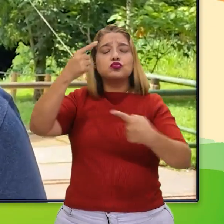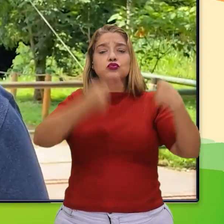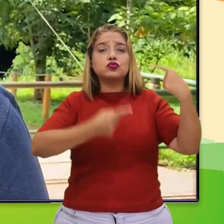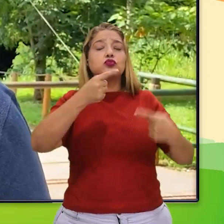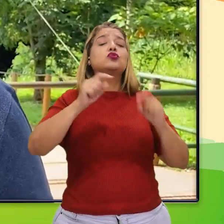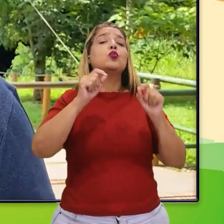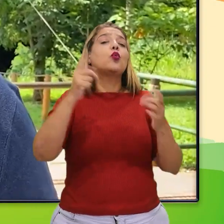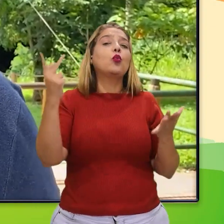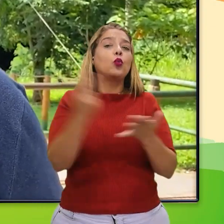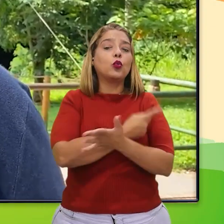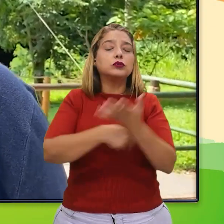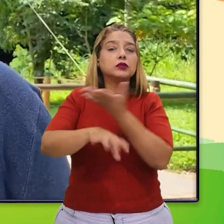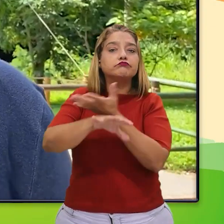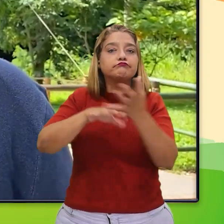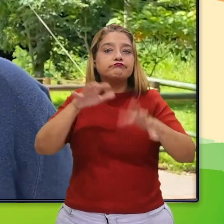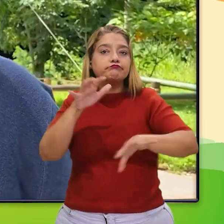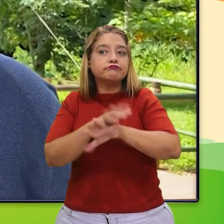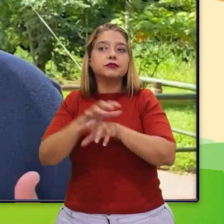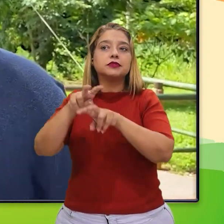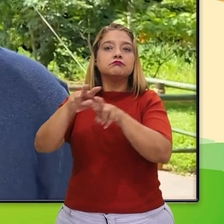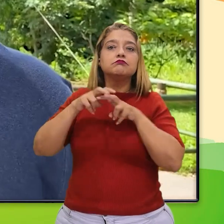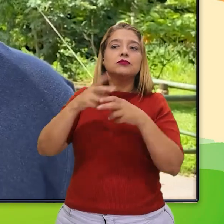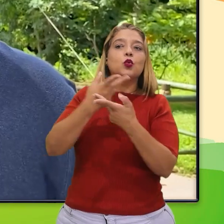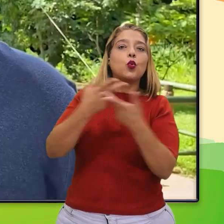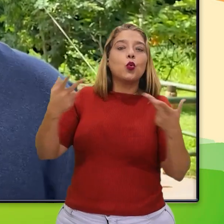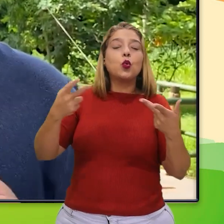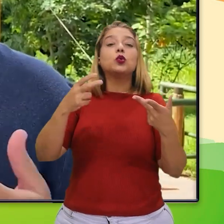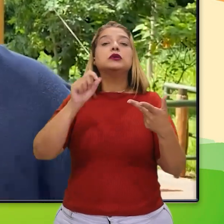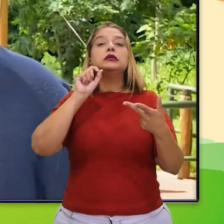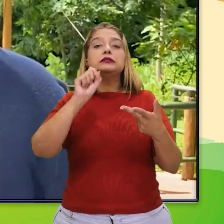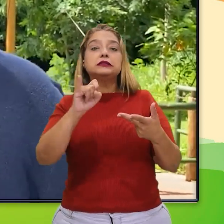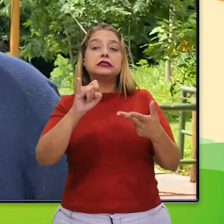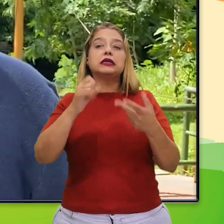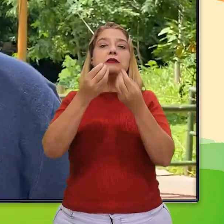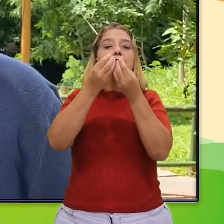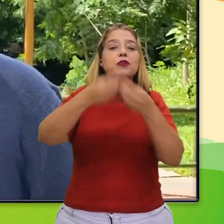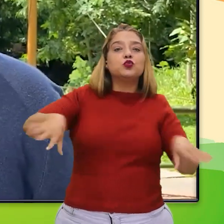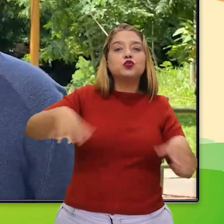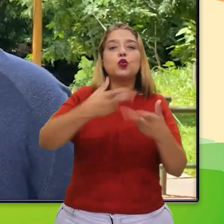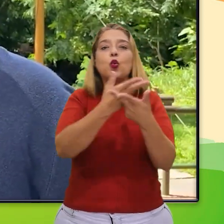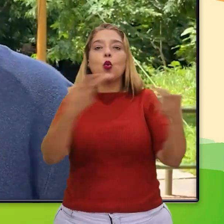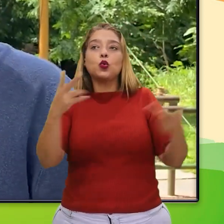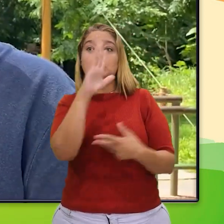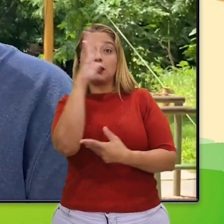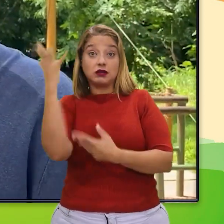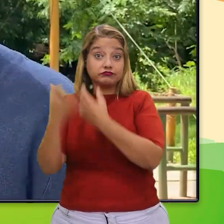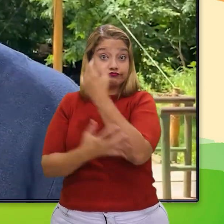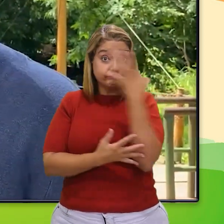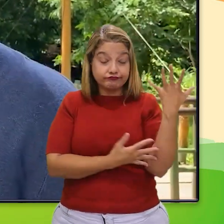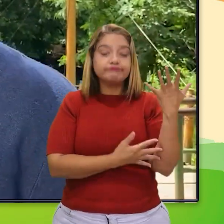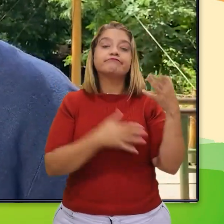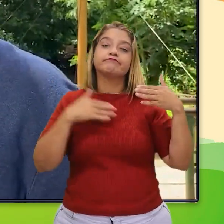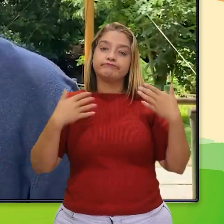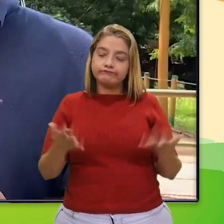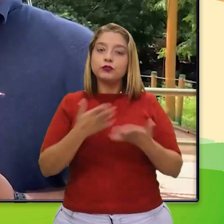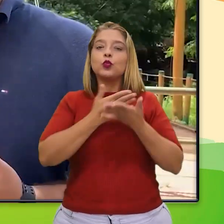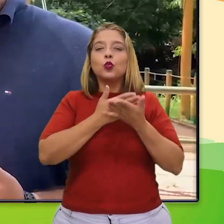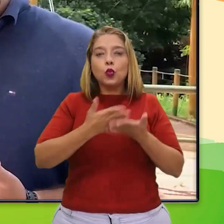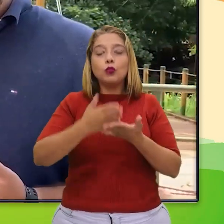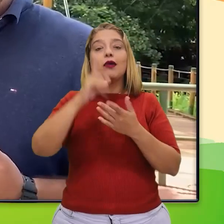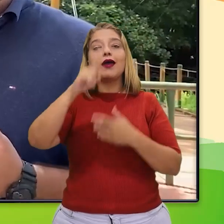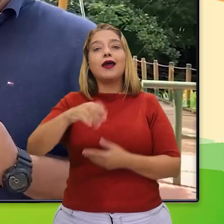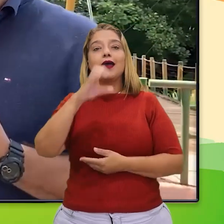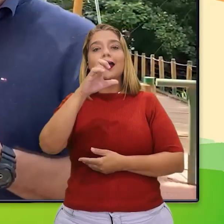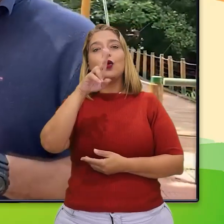ambientais pelo processo de uso e ocupação dos nossos recursos e das nossas áreas verdes. Surge aí o